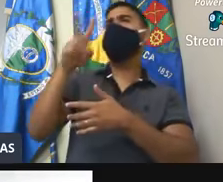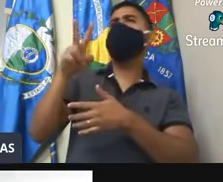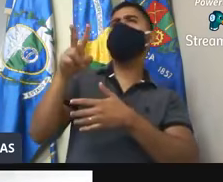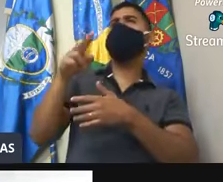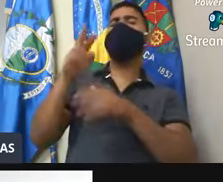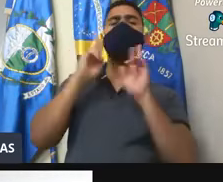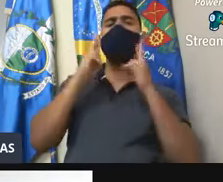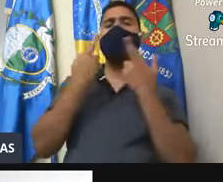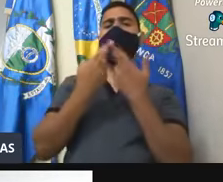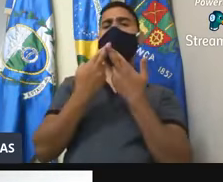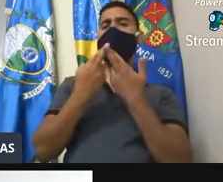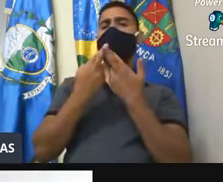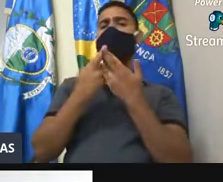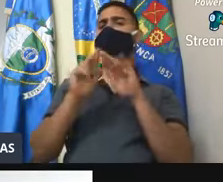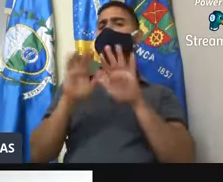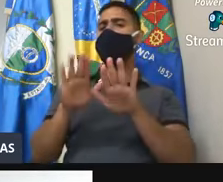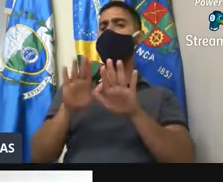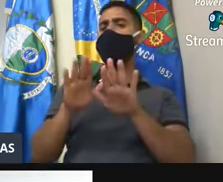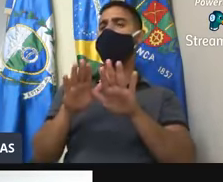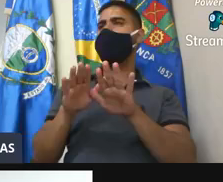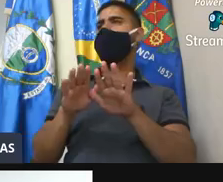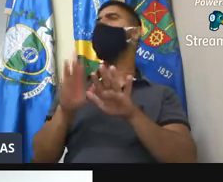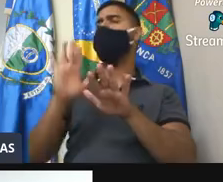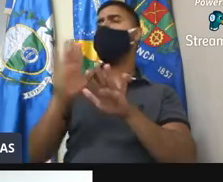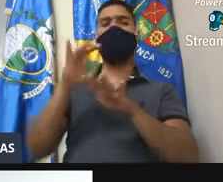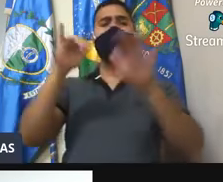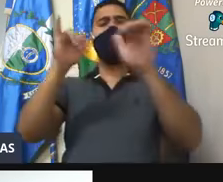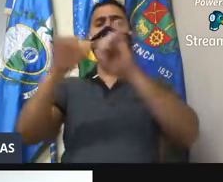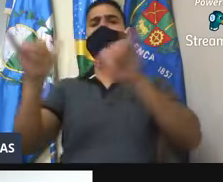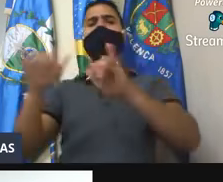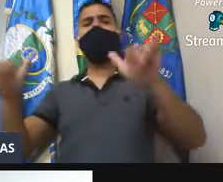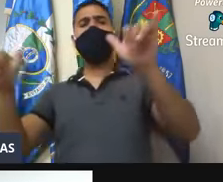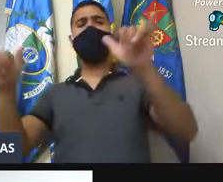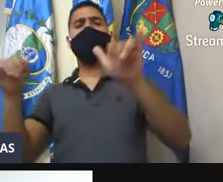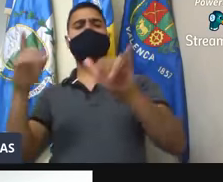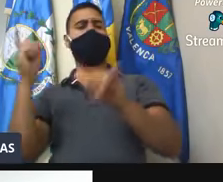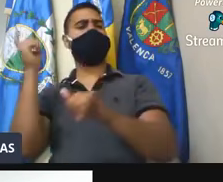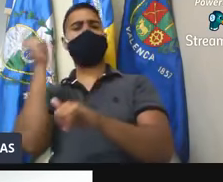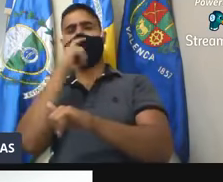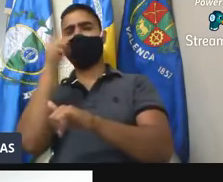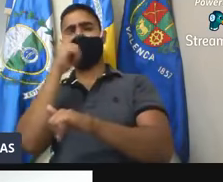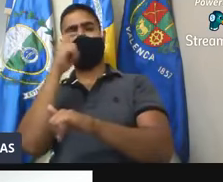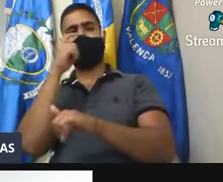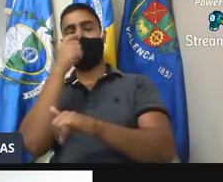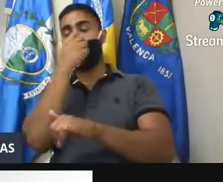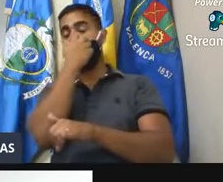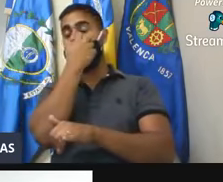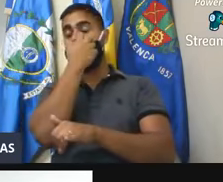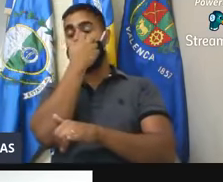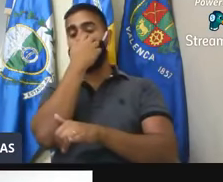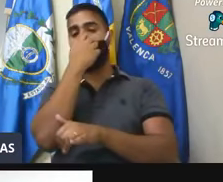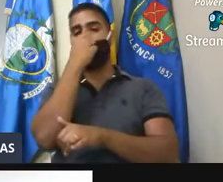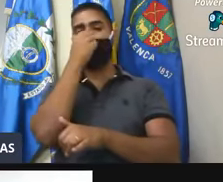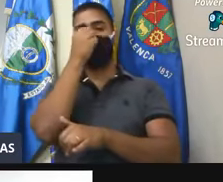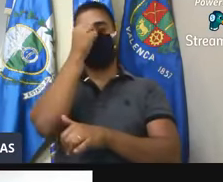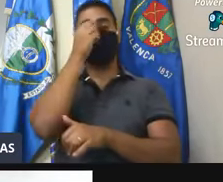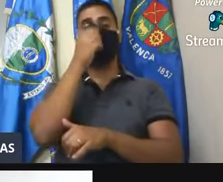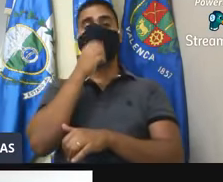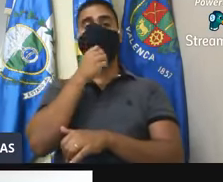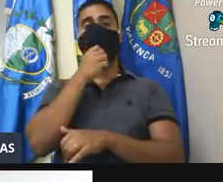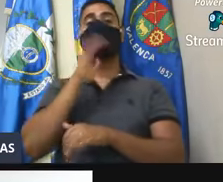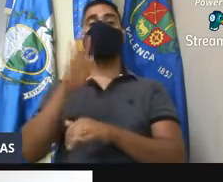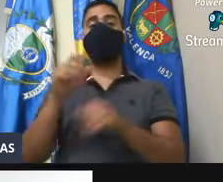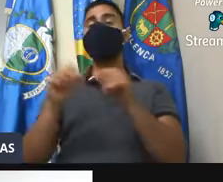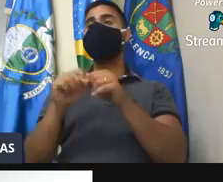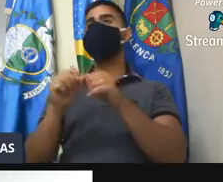sessões, entendeu? Mas já colocam esse tipo de notícia noticiosa, então é só dizer, claro, que foi feito o convite em